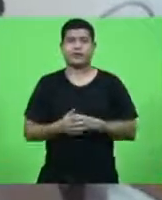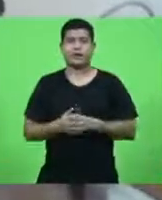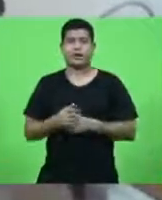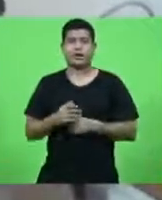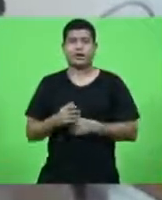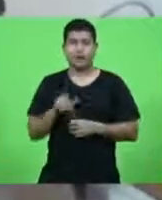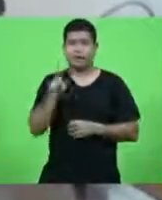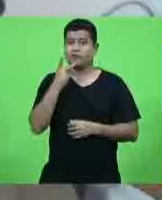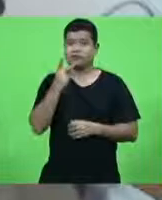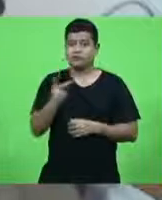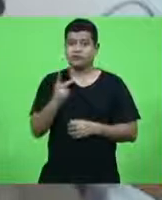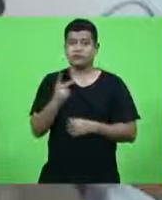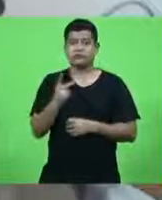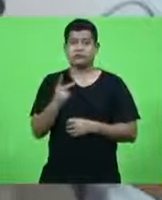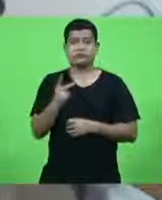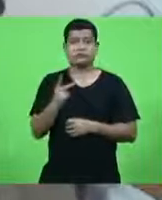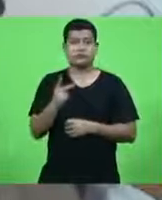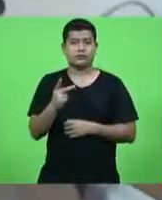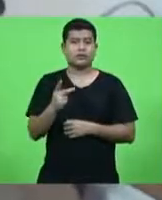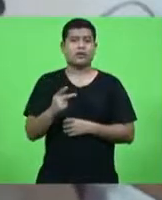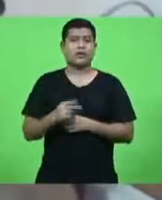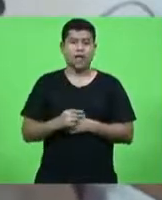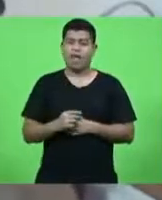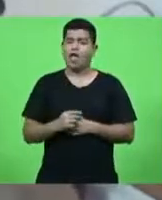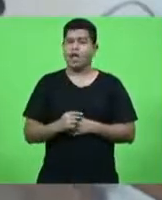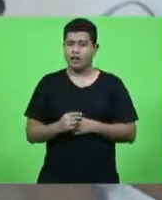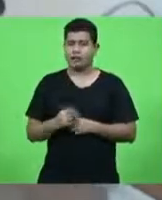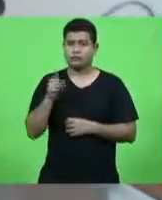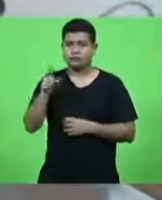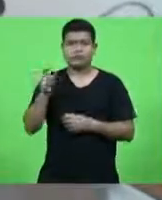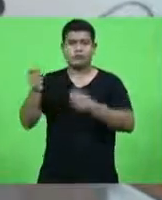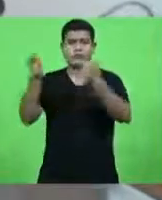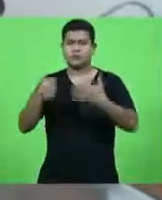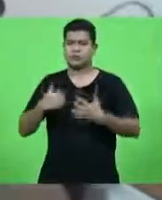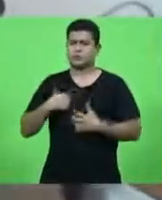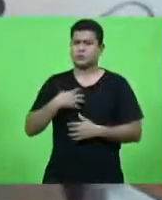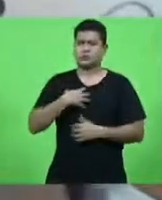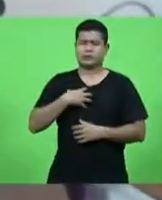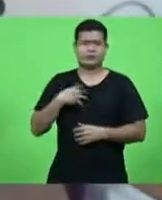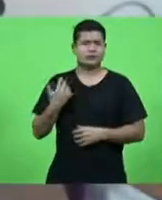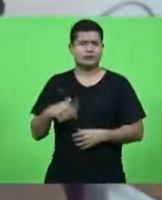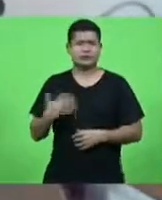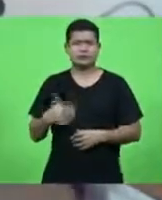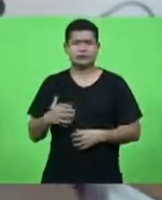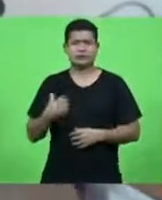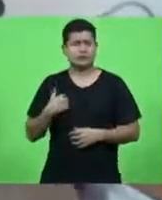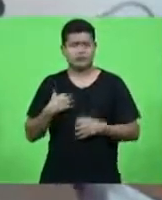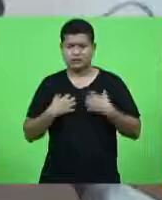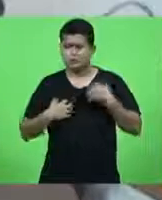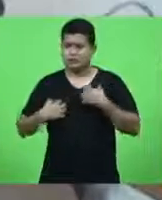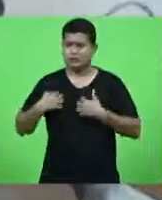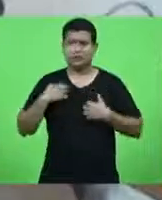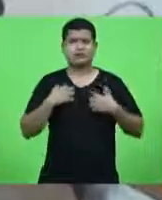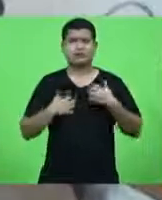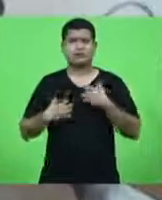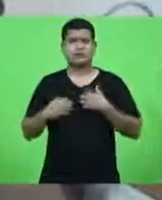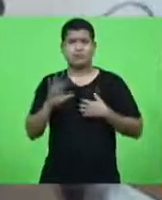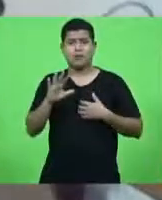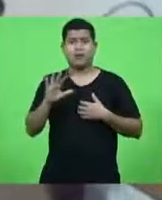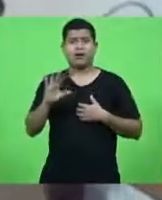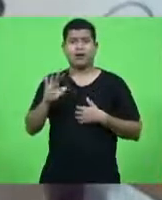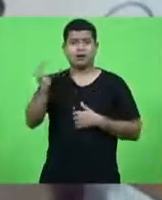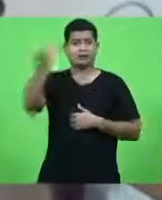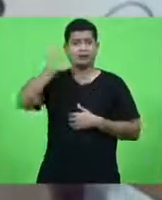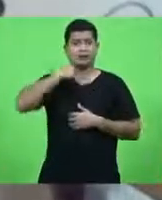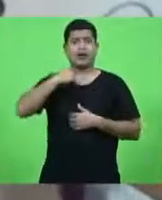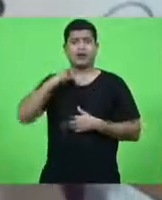mesmo é uma declaração muito forte chega a doer chega a arrepiar entende mas no fundo colegas é